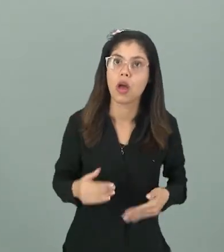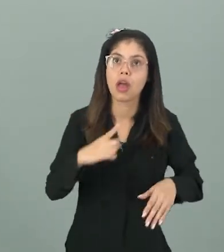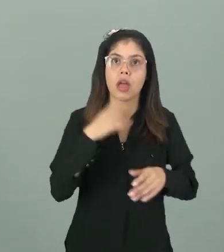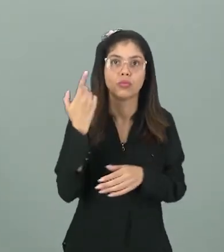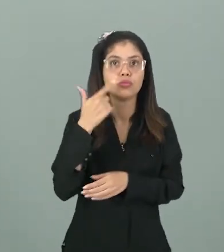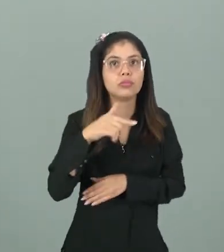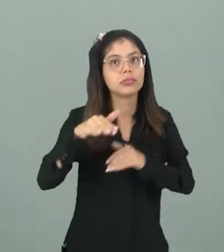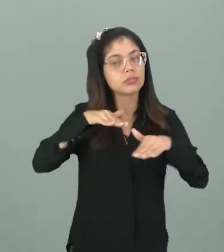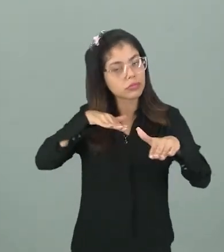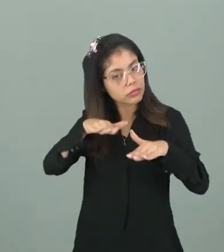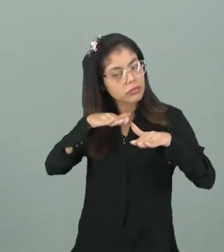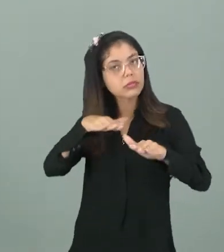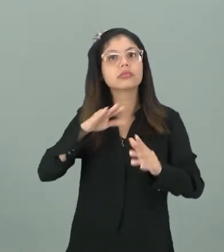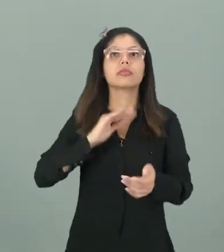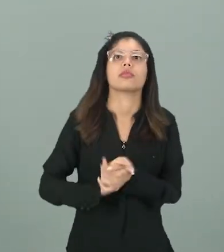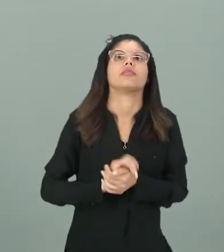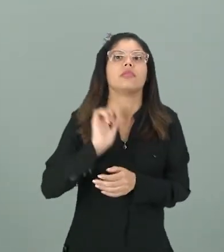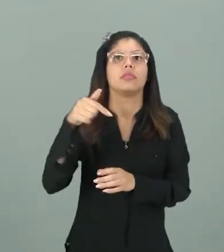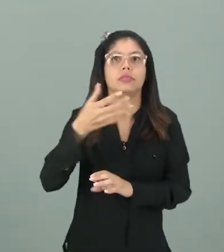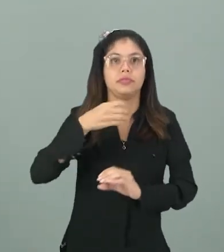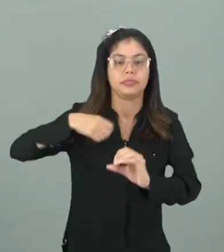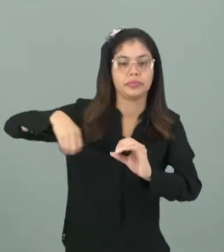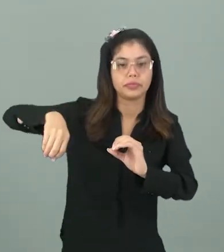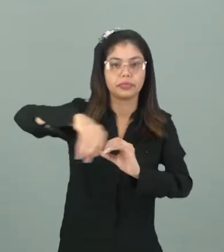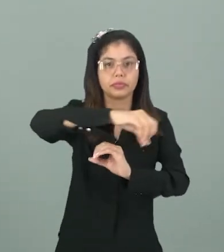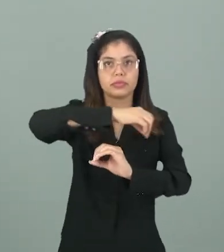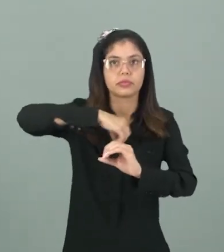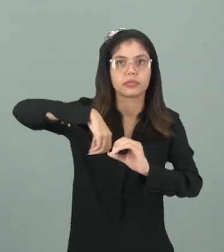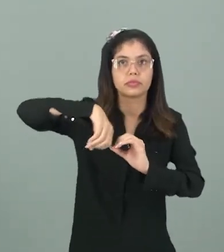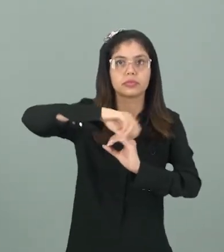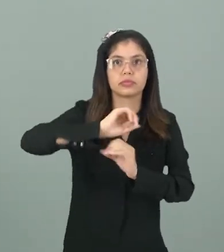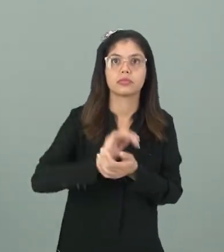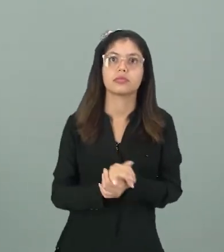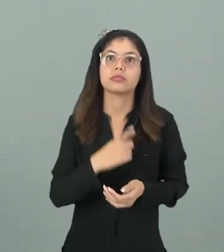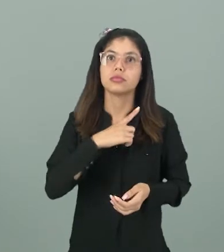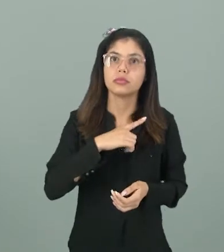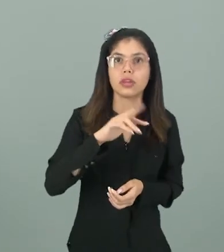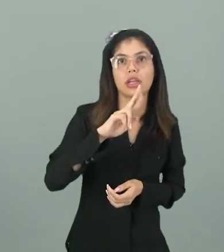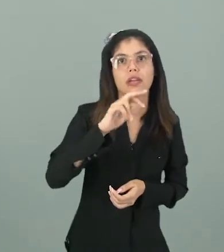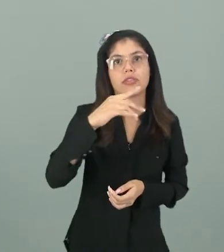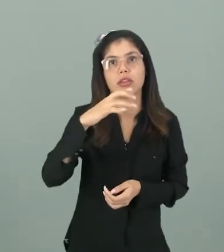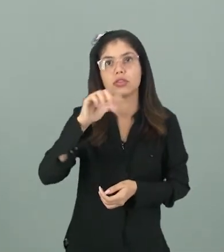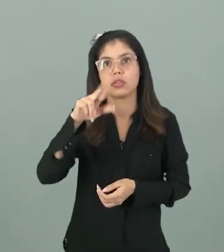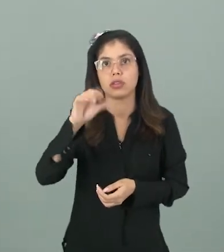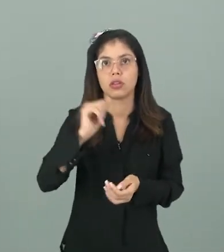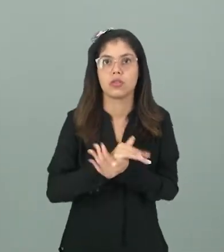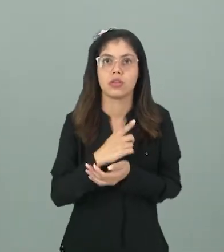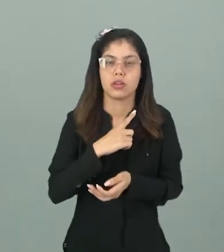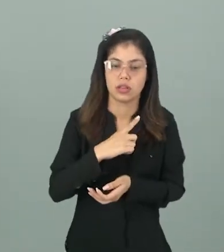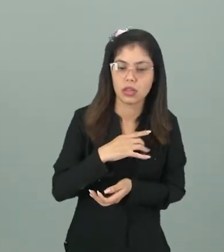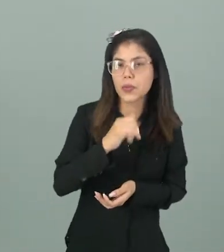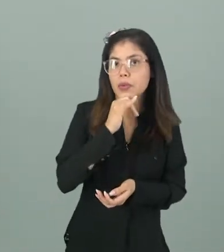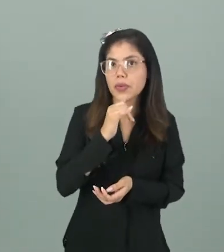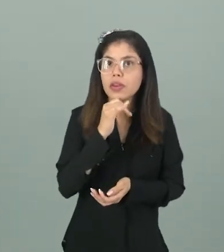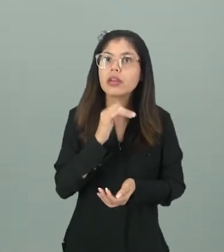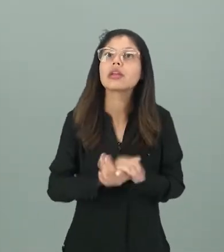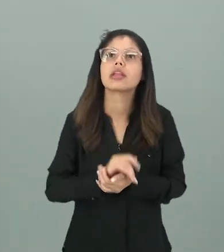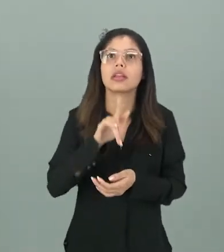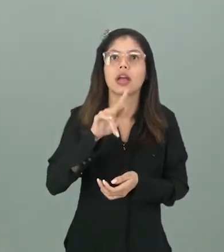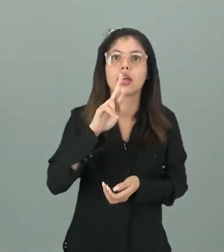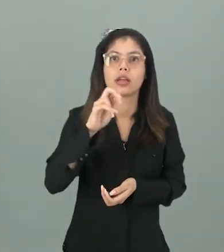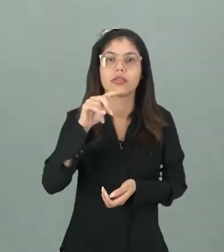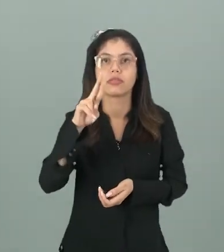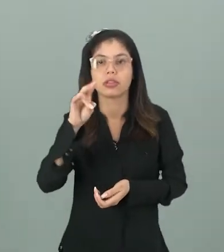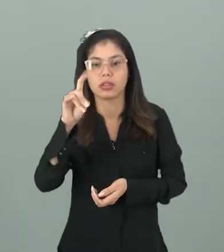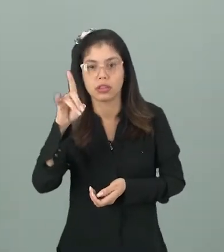conseguem se movimentar ao redor de um planeta, graças à força gravitacional que eles têm, graças à força da gravidade,